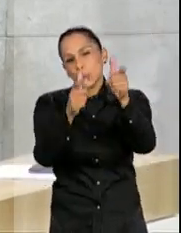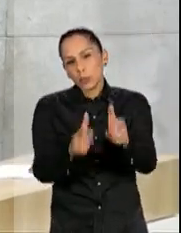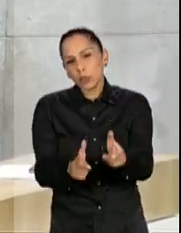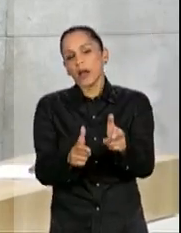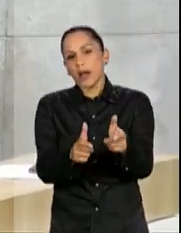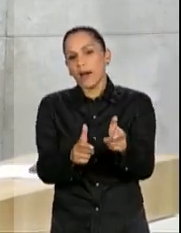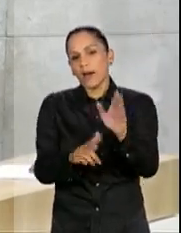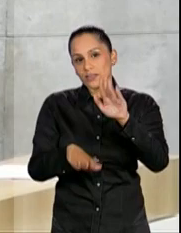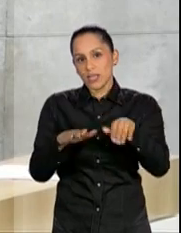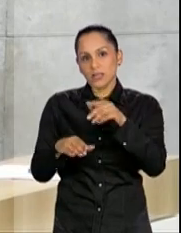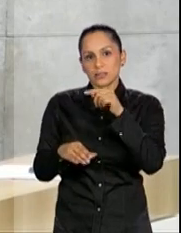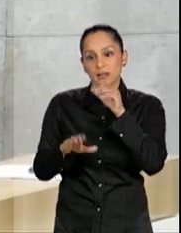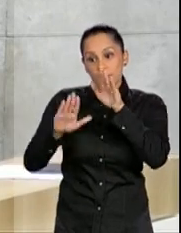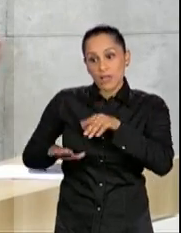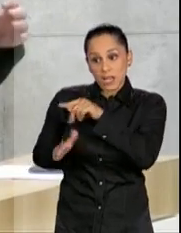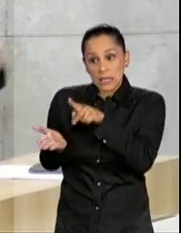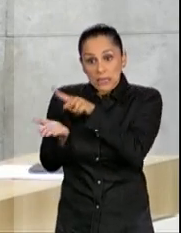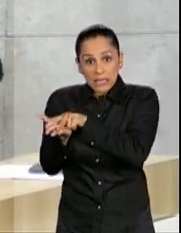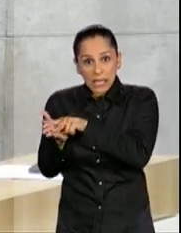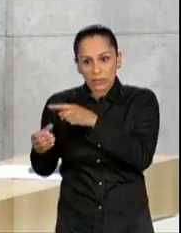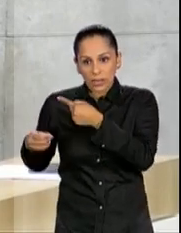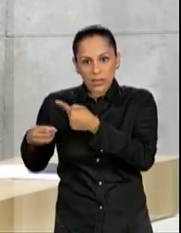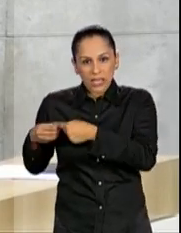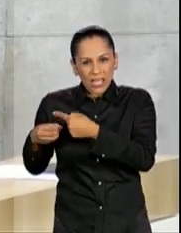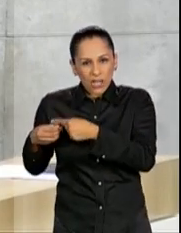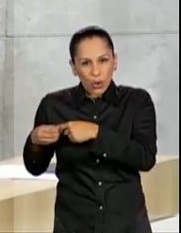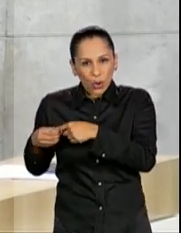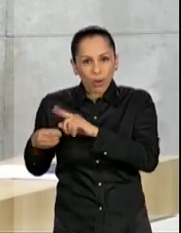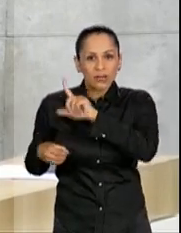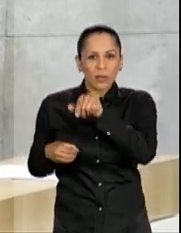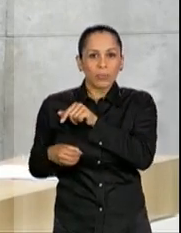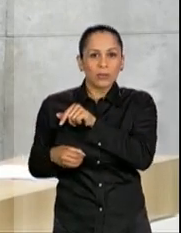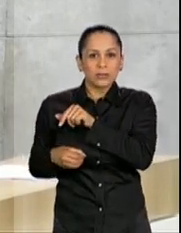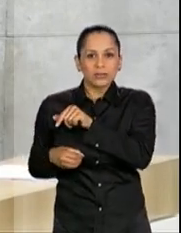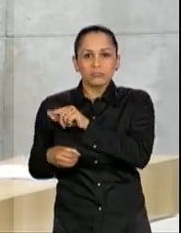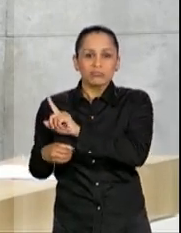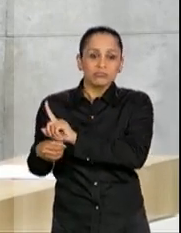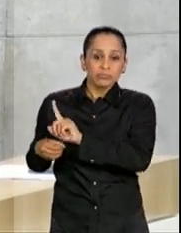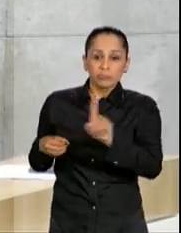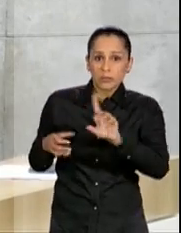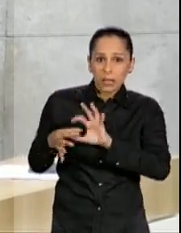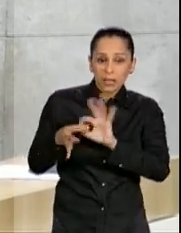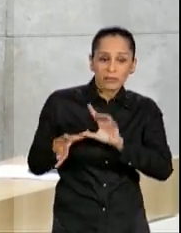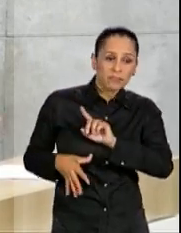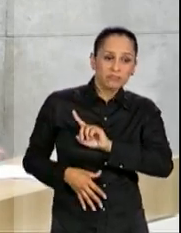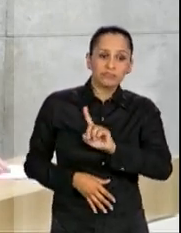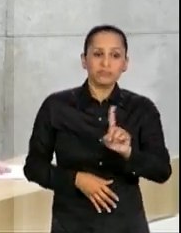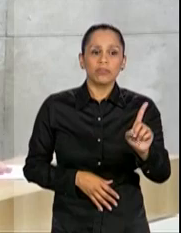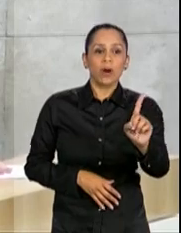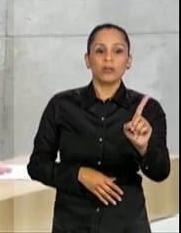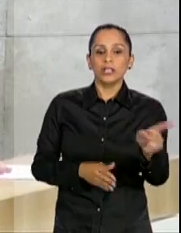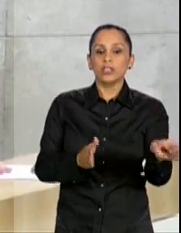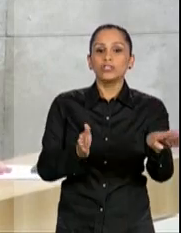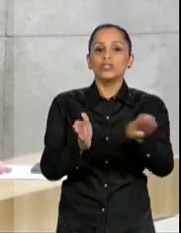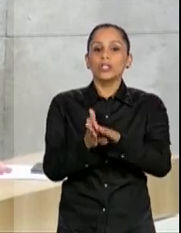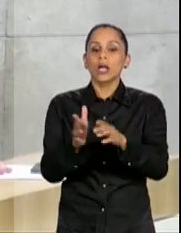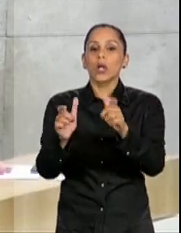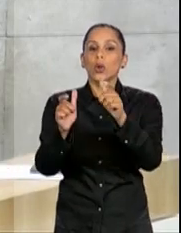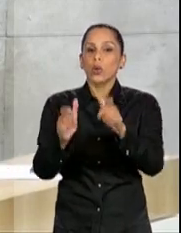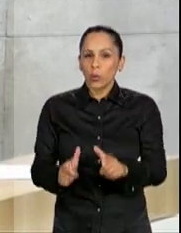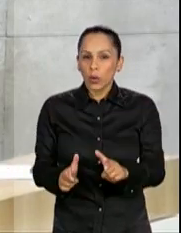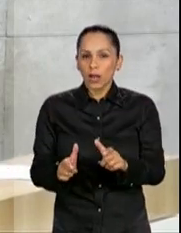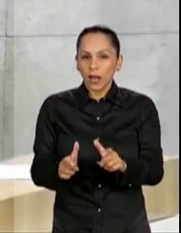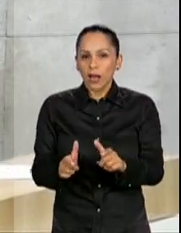os convênios com o governo do Estado principalmente, ela chega no Cratode, que é o Centro de Referência de Tratamento em Álcool, Tabaco e Outras